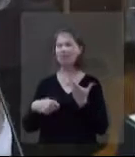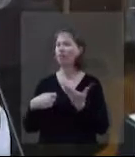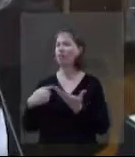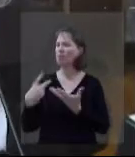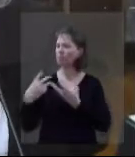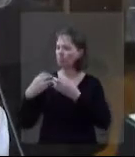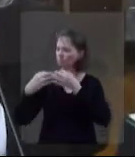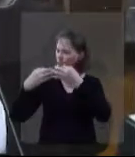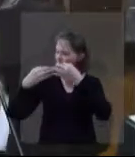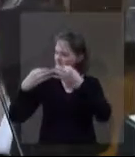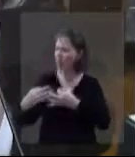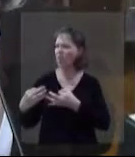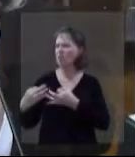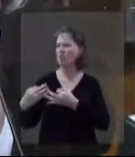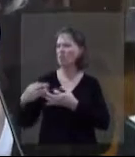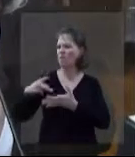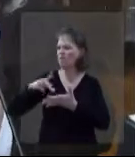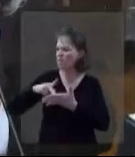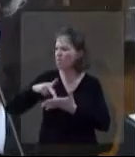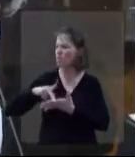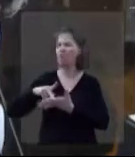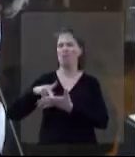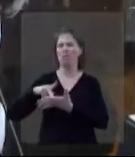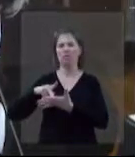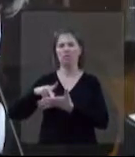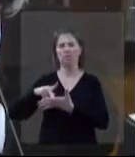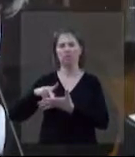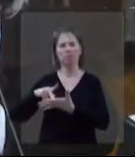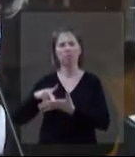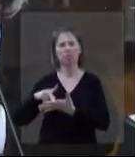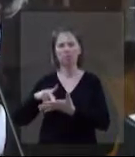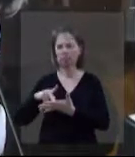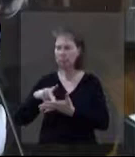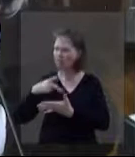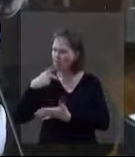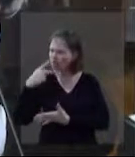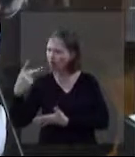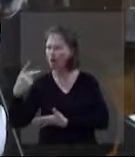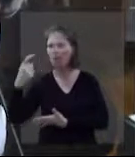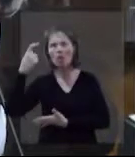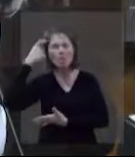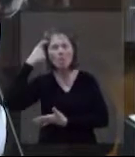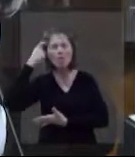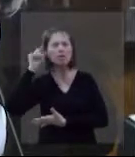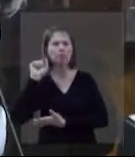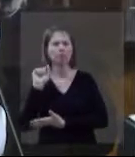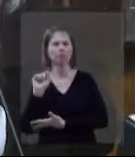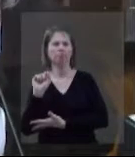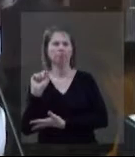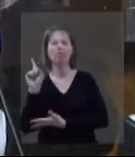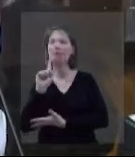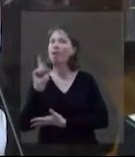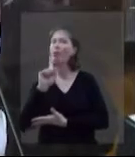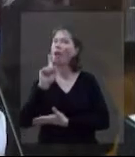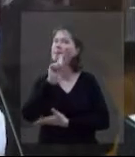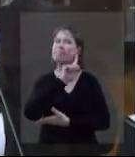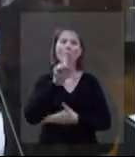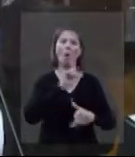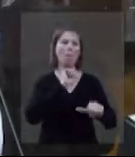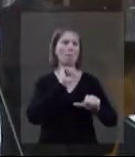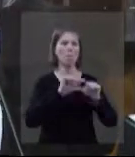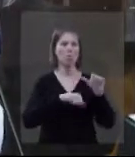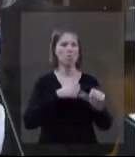autêntica. Agora, Seja verdadeira. Seja... Isso não quer dizer aquele não. Seja você que eu não preciso mudar no sentido dos meus